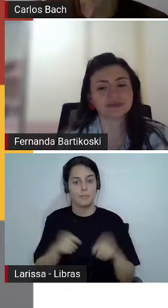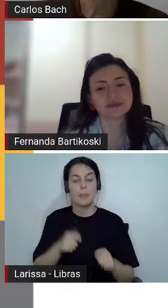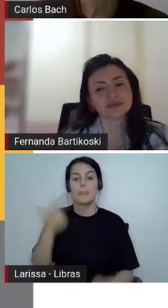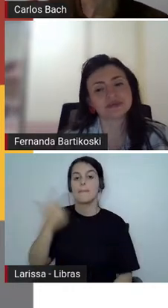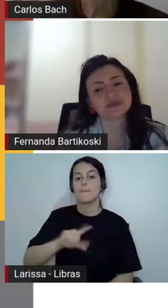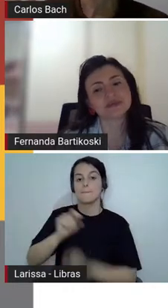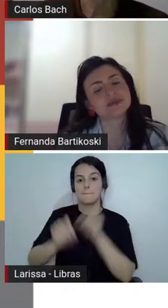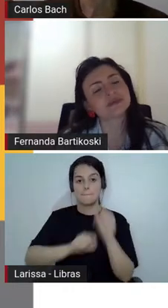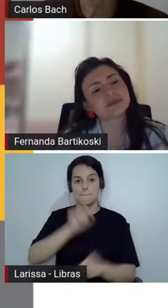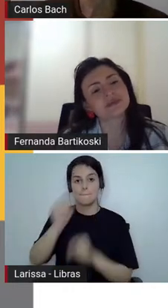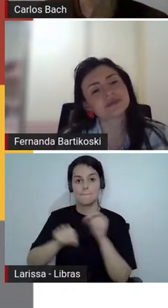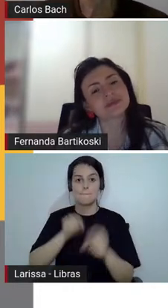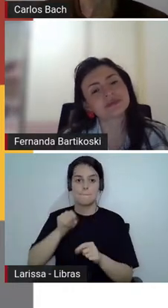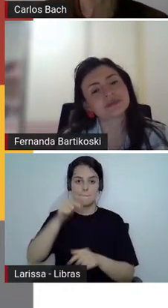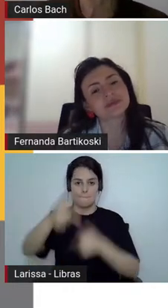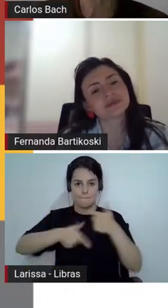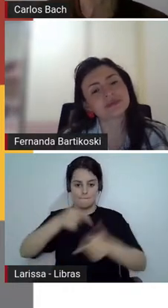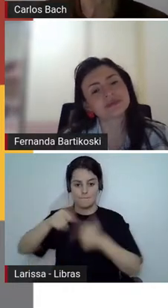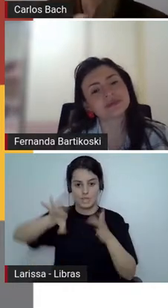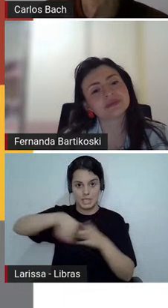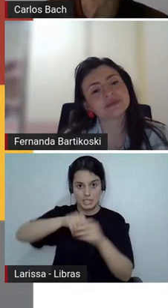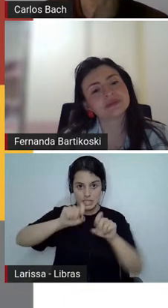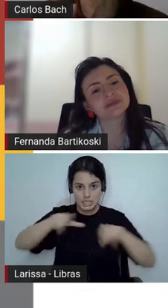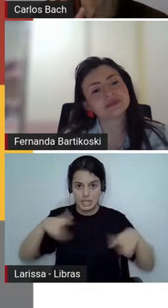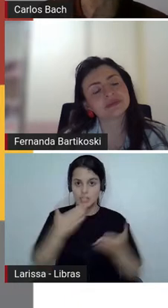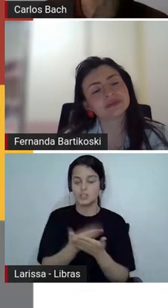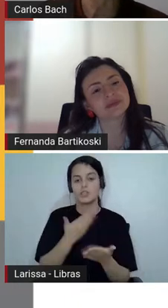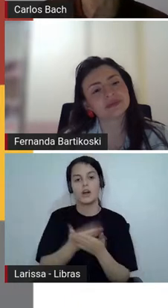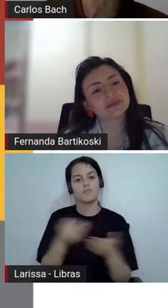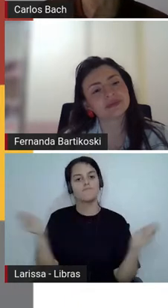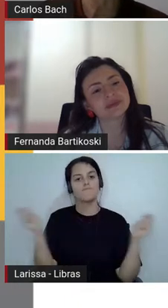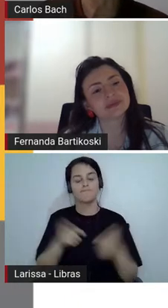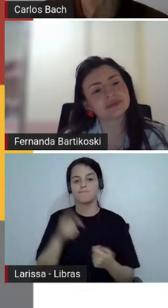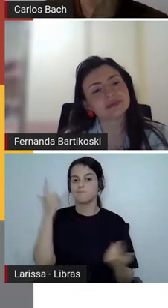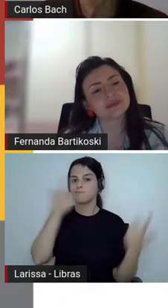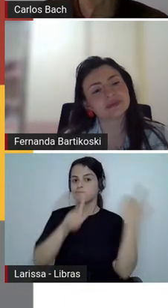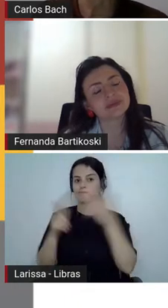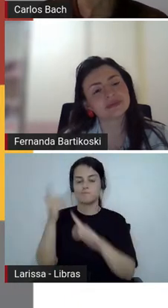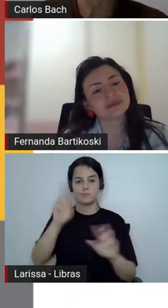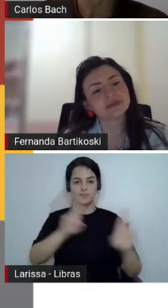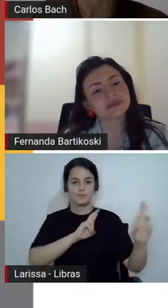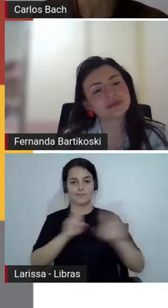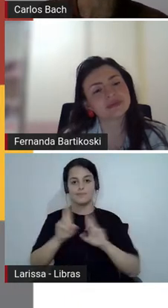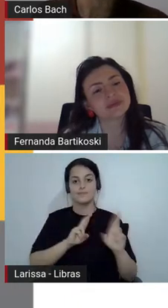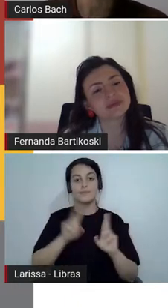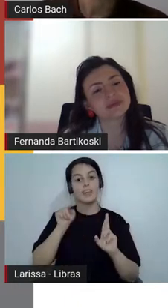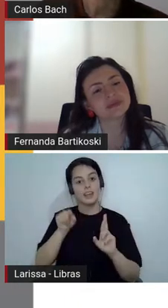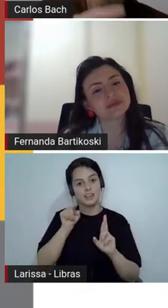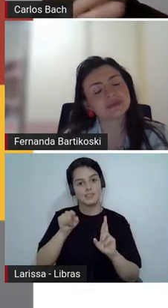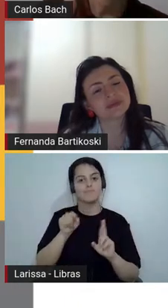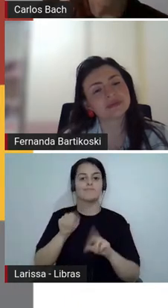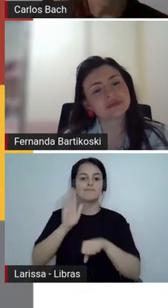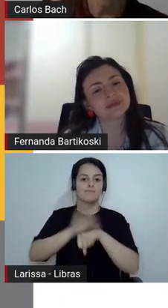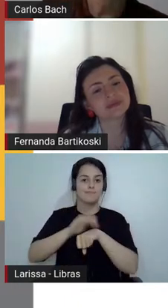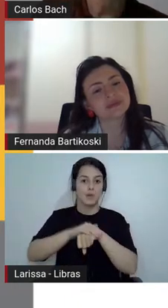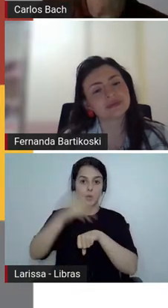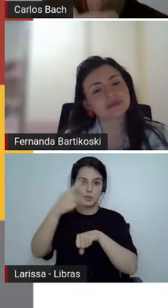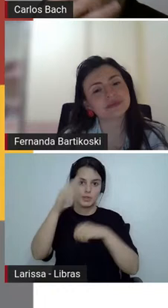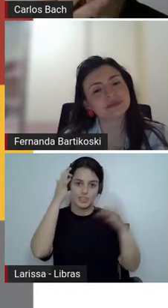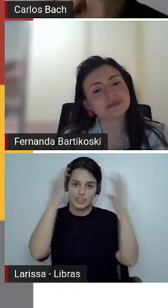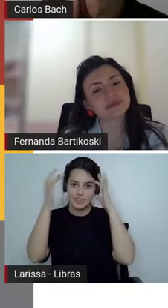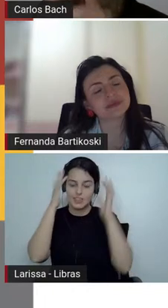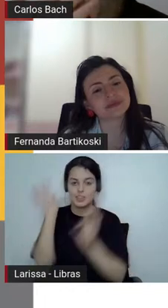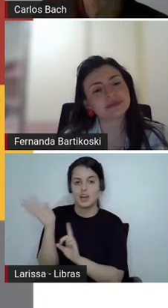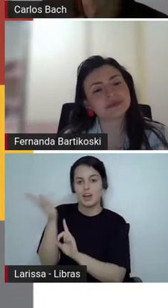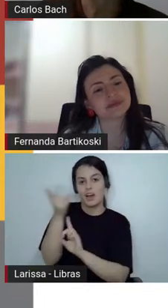né agora é sua vez de continuar esse trabalho pensando nas habilidades né do campo artístico literário com este roteiro a gente